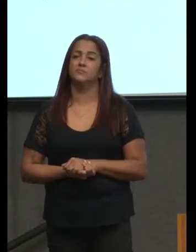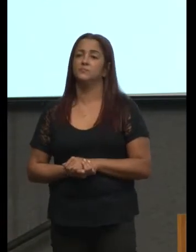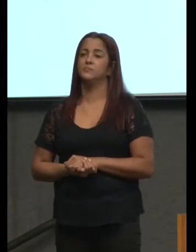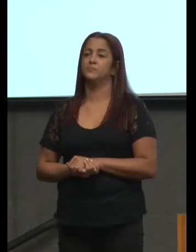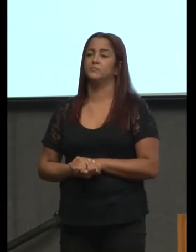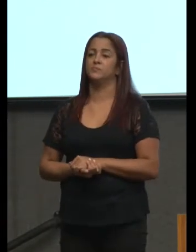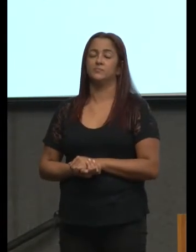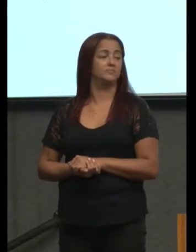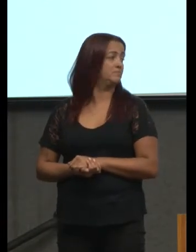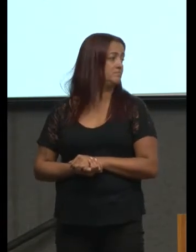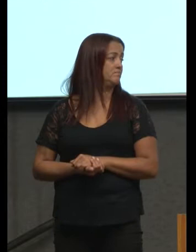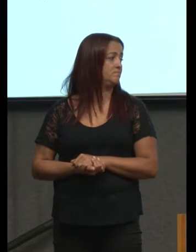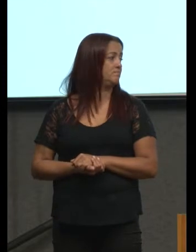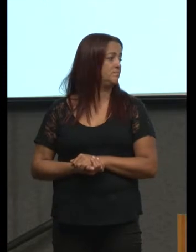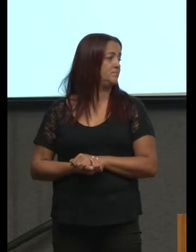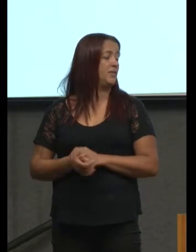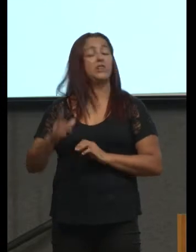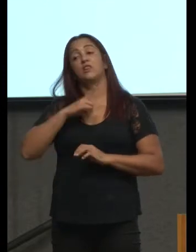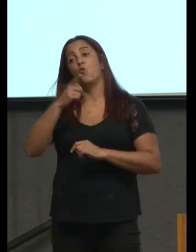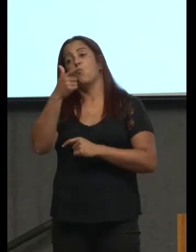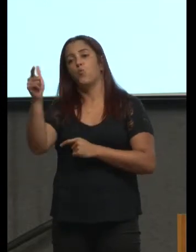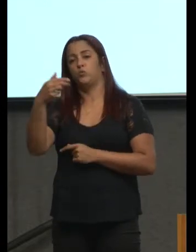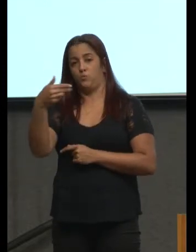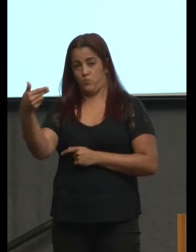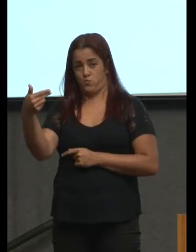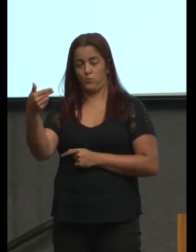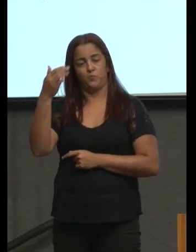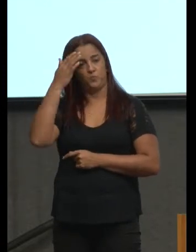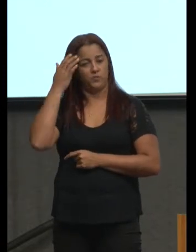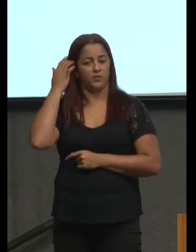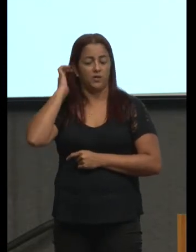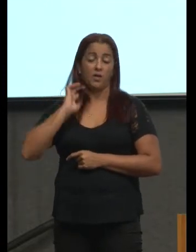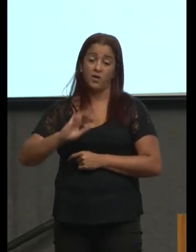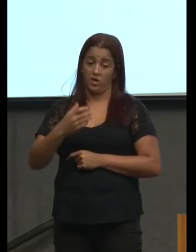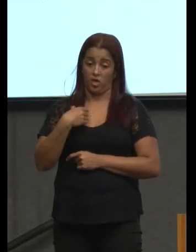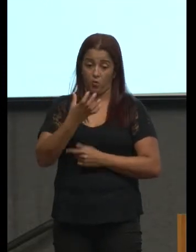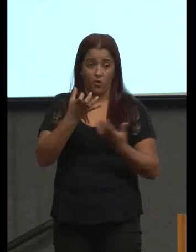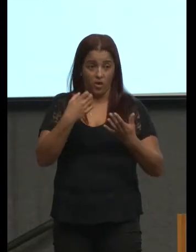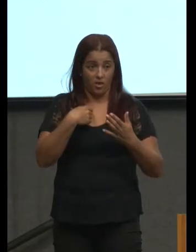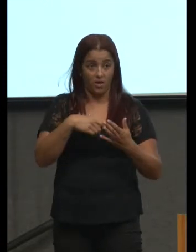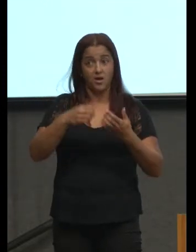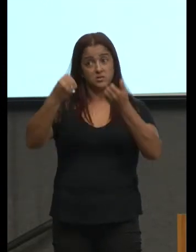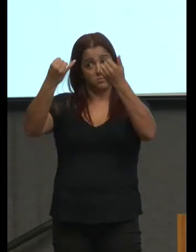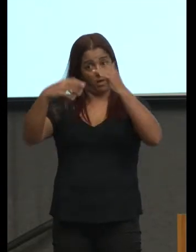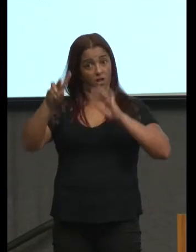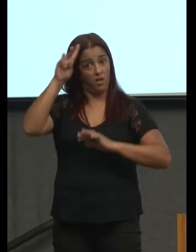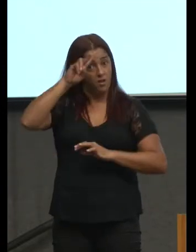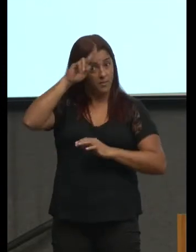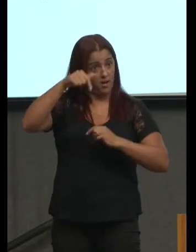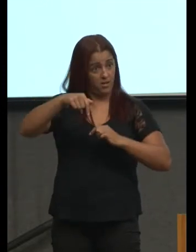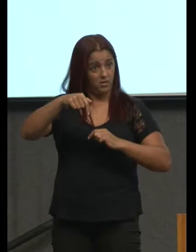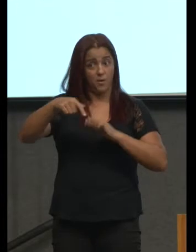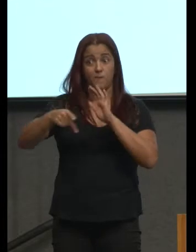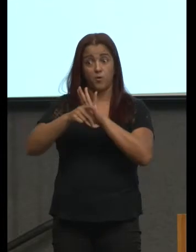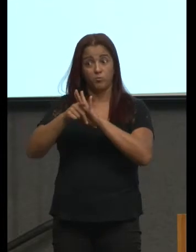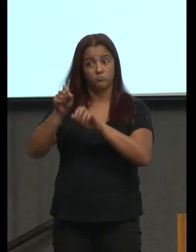e um outro ponto que eu gostaria de lembrar aqui na perspectiva do valor é